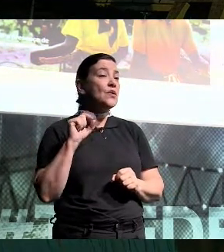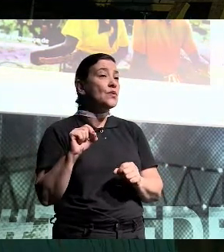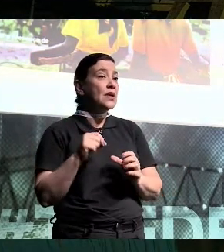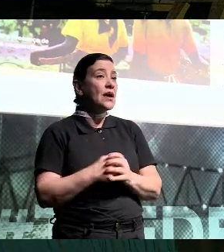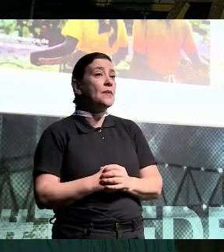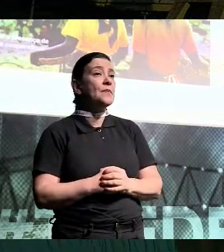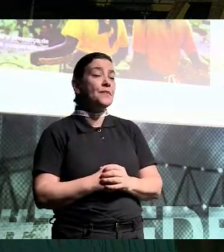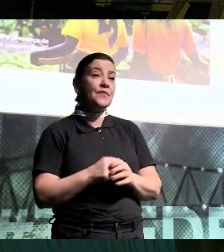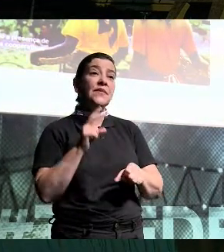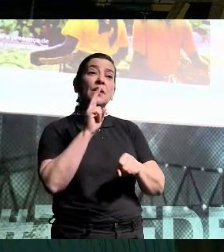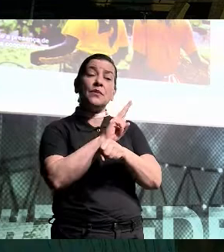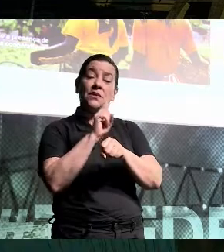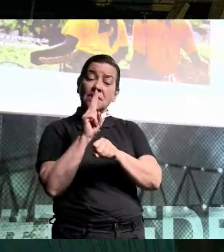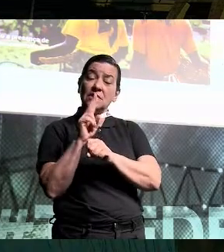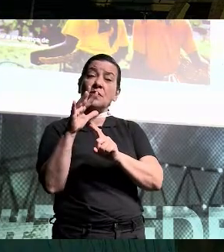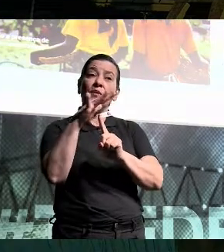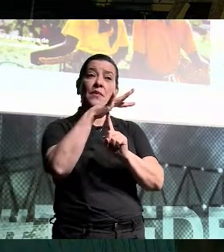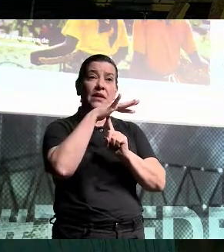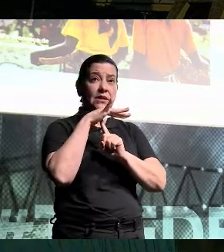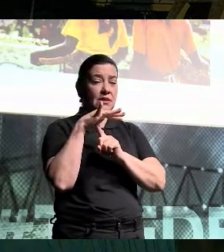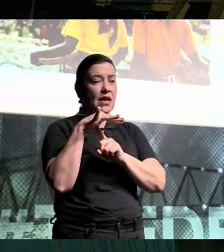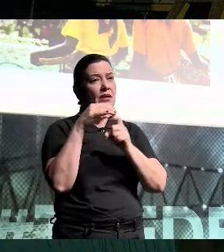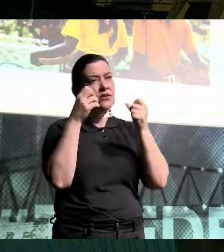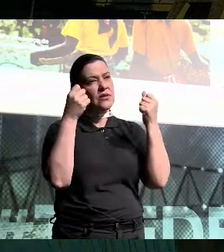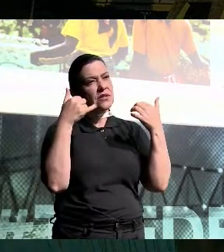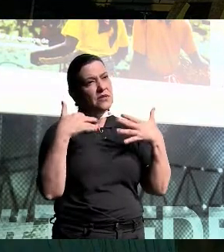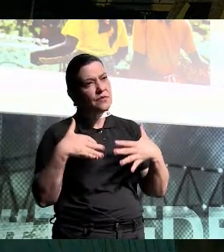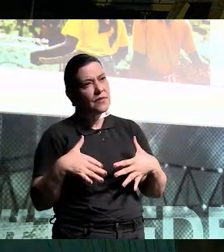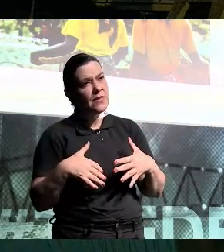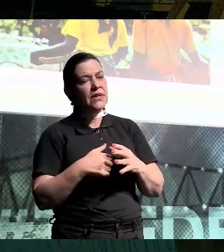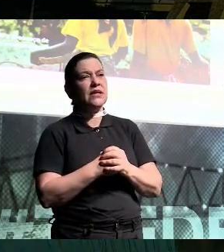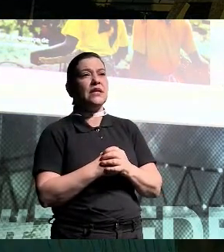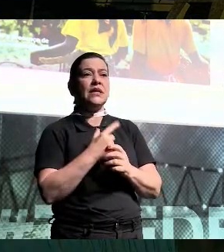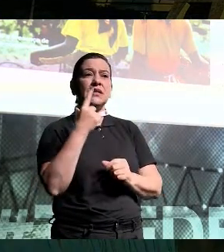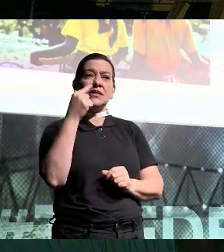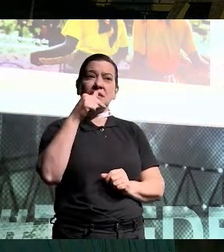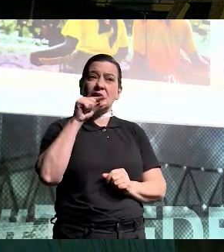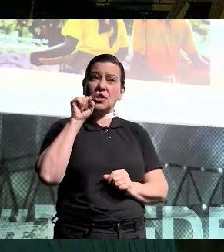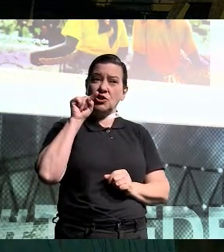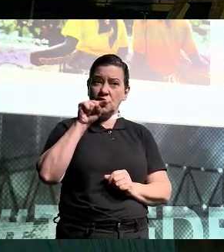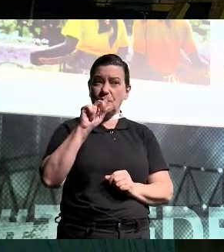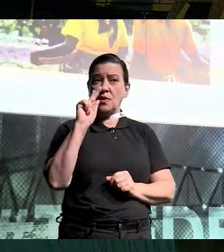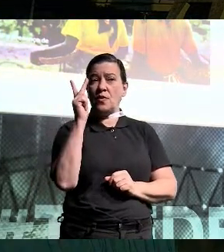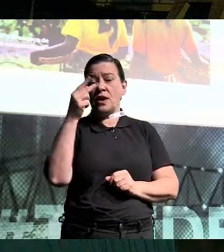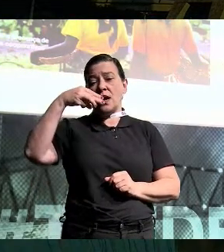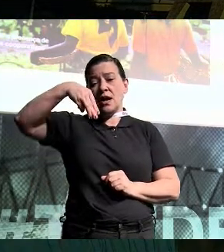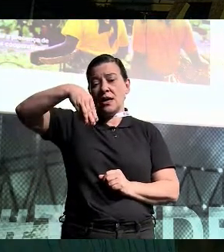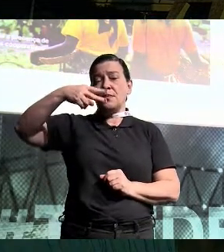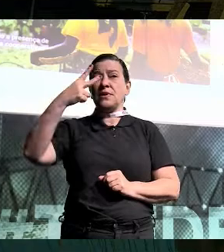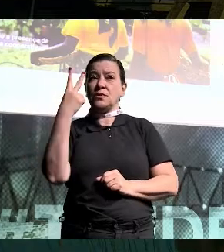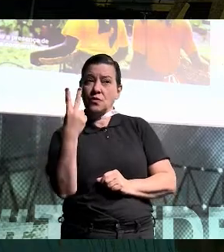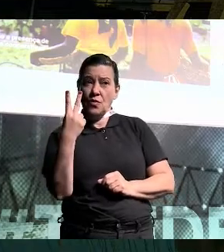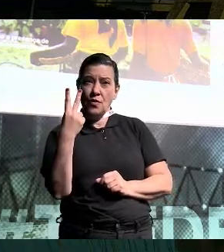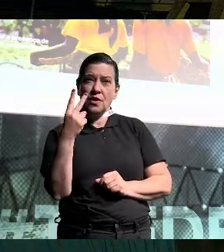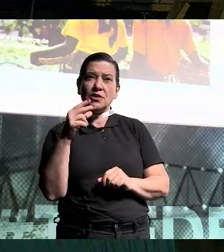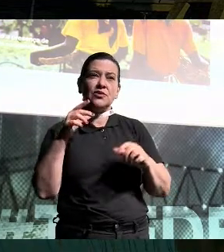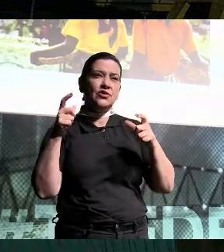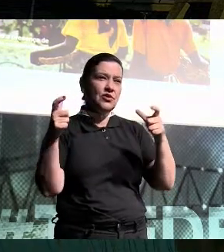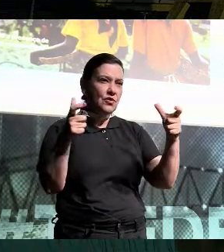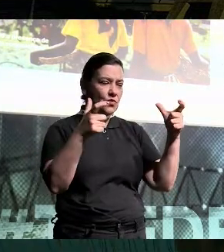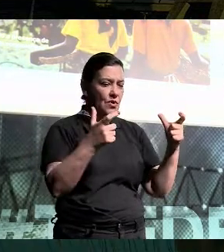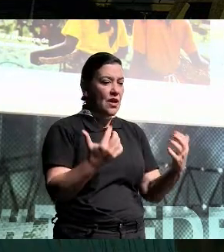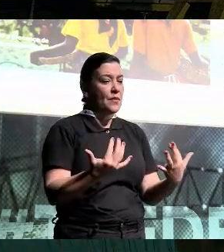proteção ambiental. Então, aqui a gente fala de quase 17 mil hectares de matas, de áreas